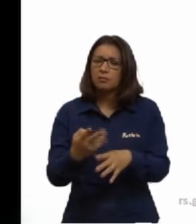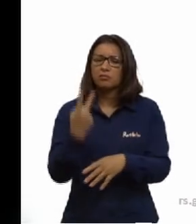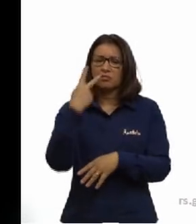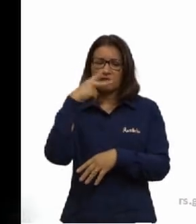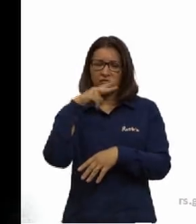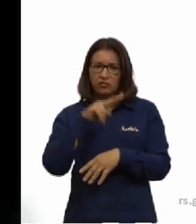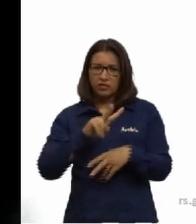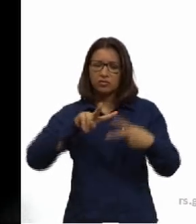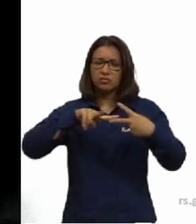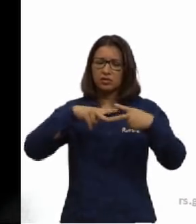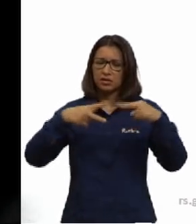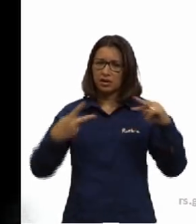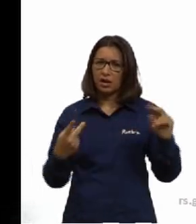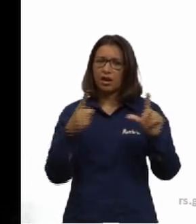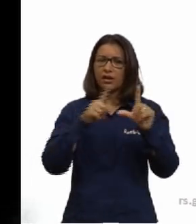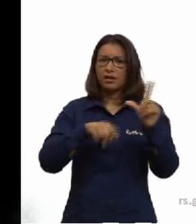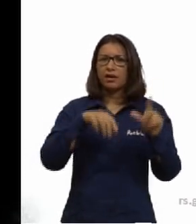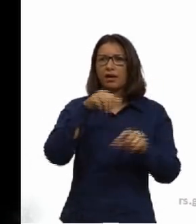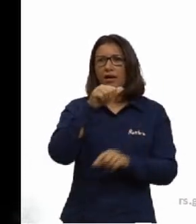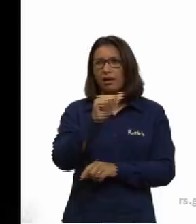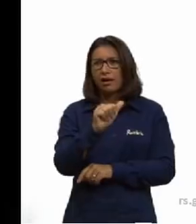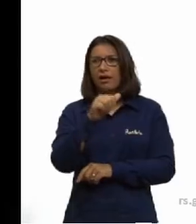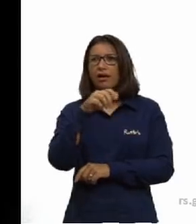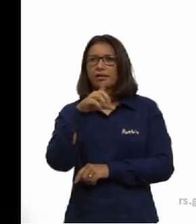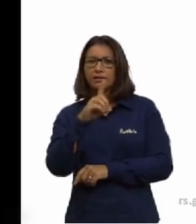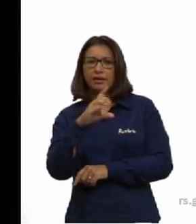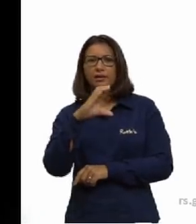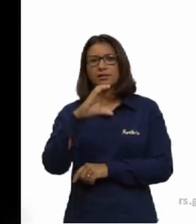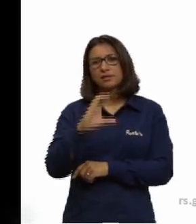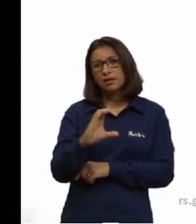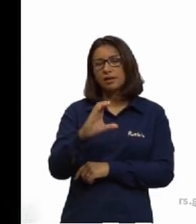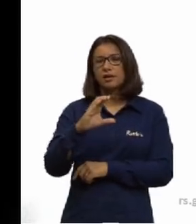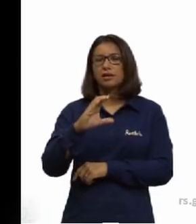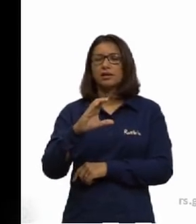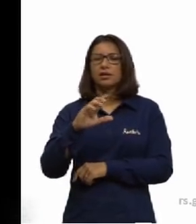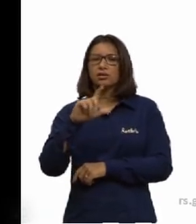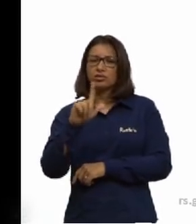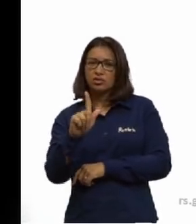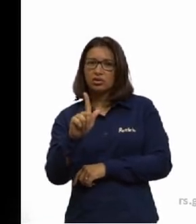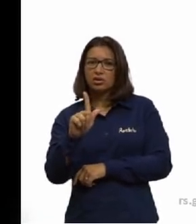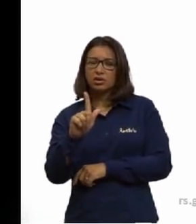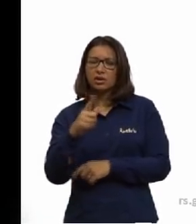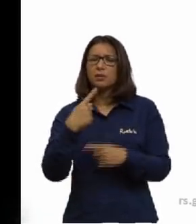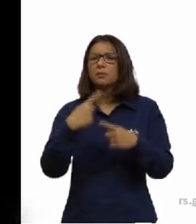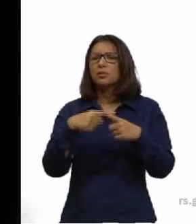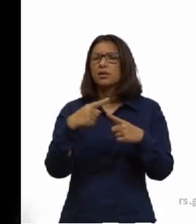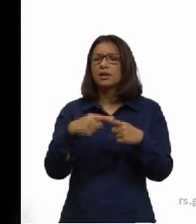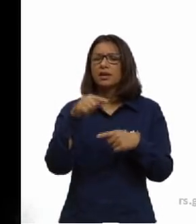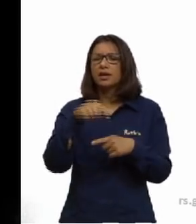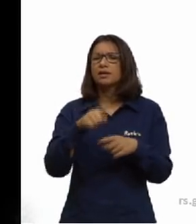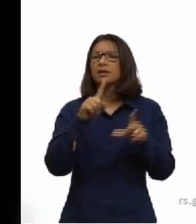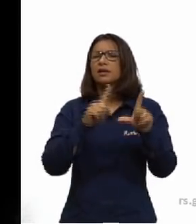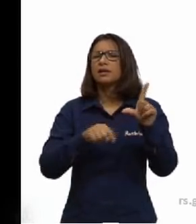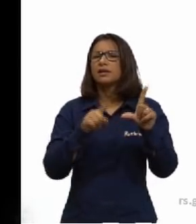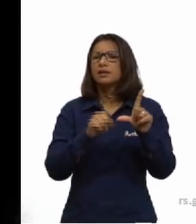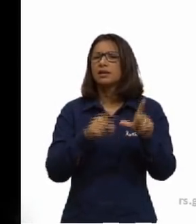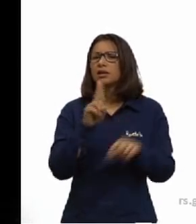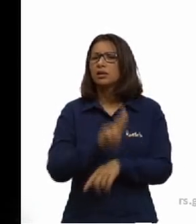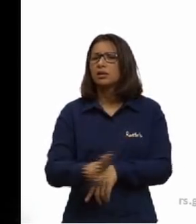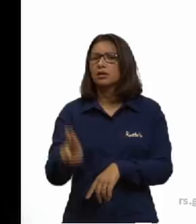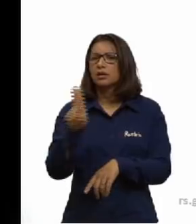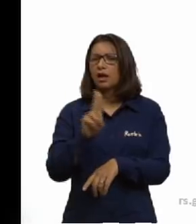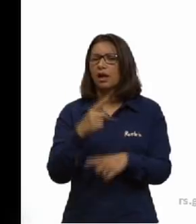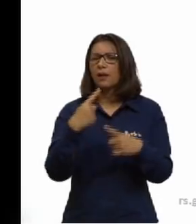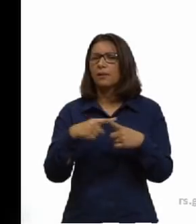viram em alguma imagem? A, T, C, G. Por que essas letrinhas? Porque a gente vai